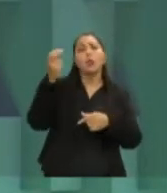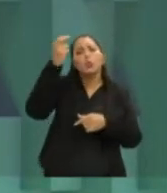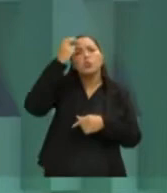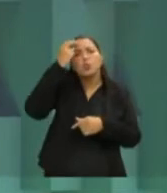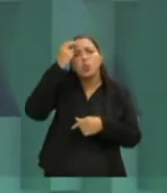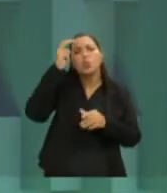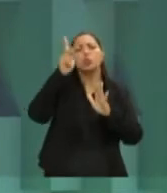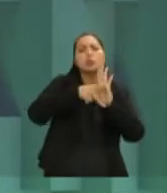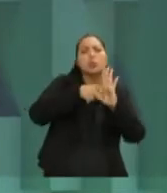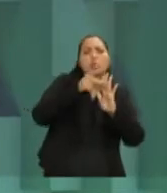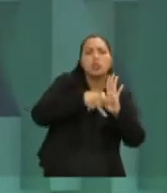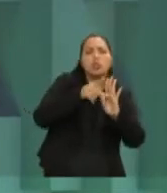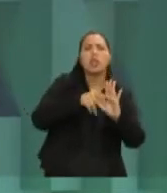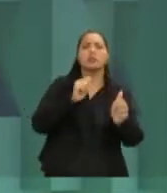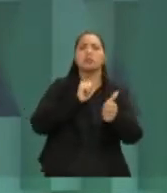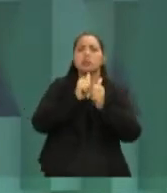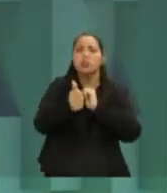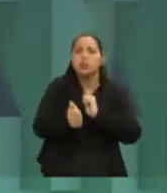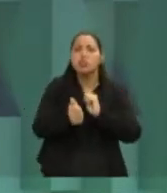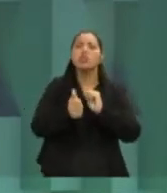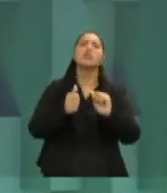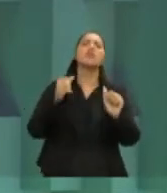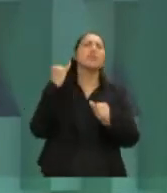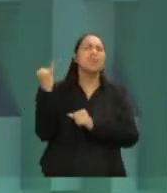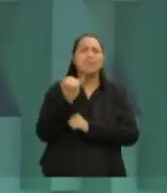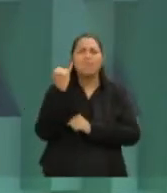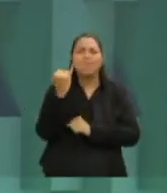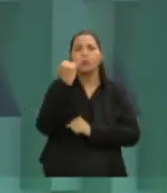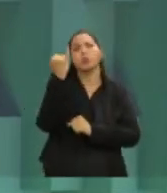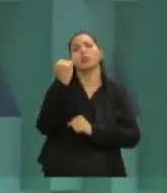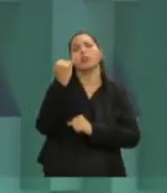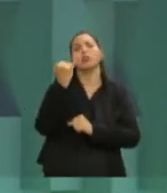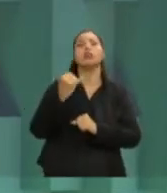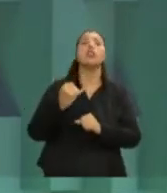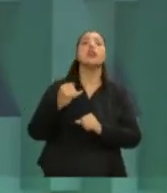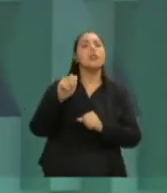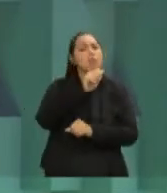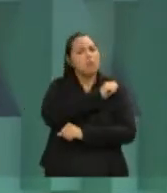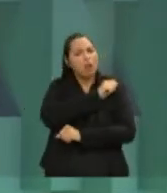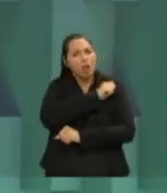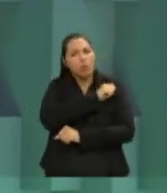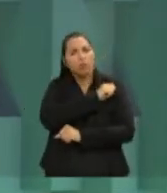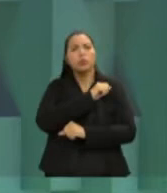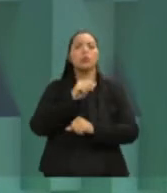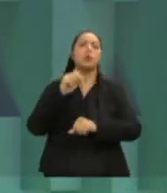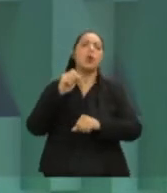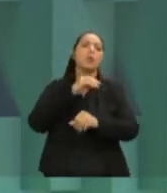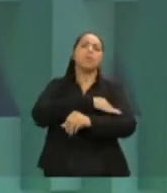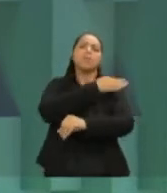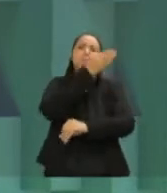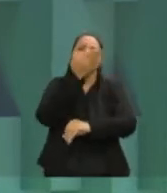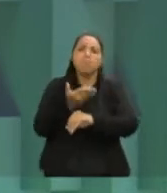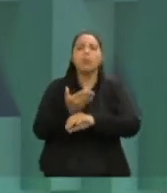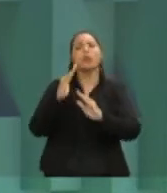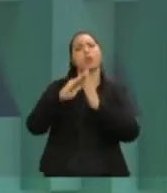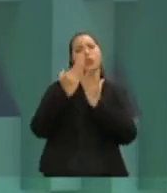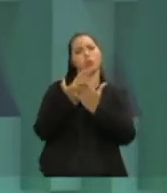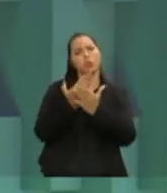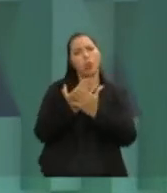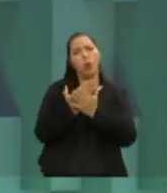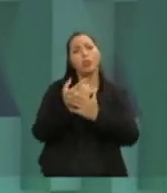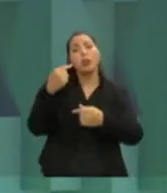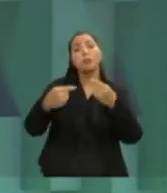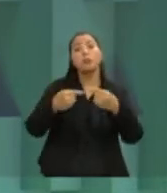esportivas, atividades culturais são tão importantes. E o aluno na escola é tempo integral. Talvez essa política seja a maior